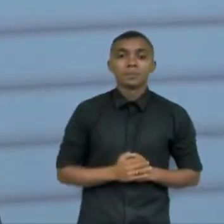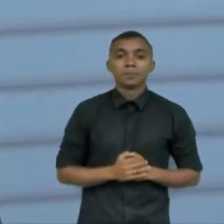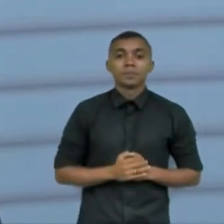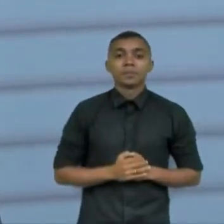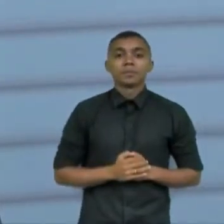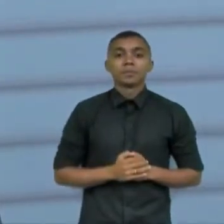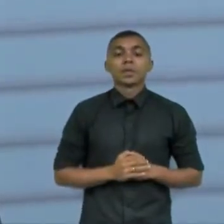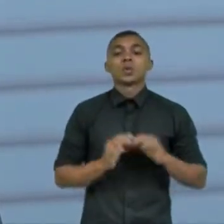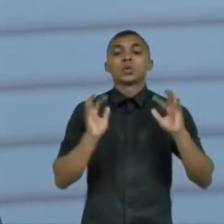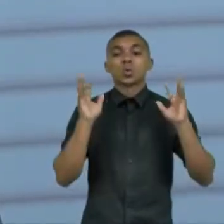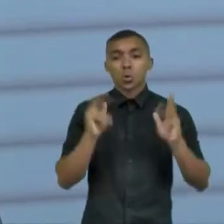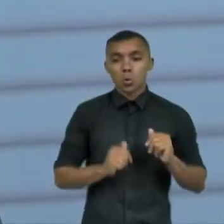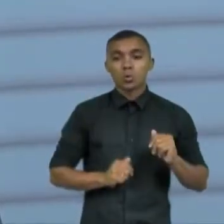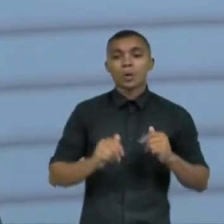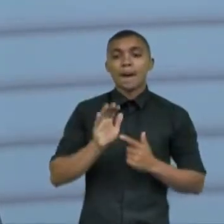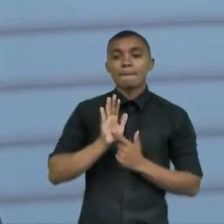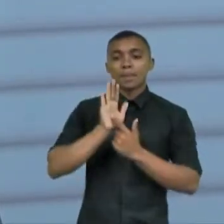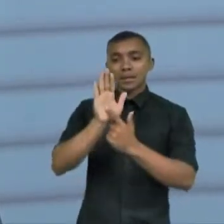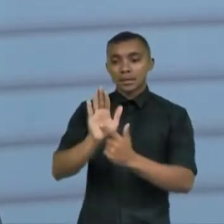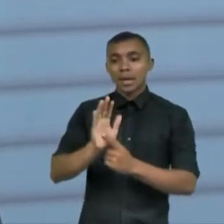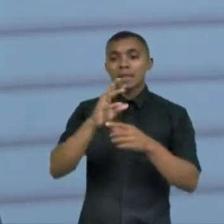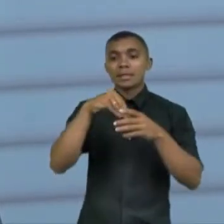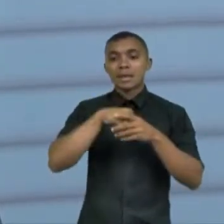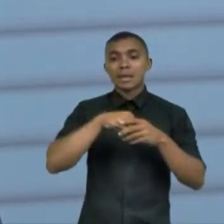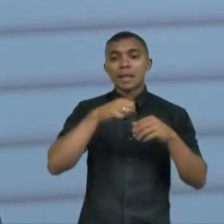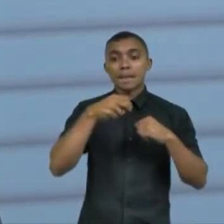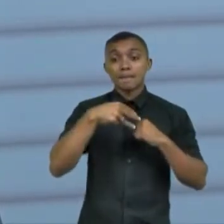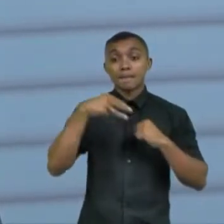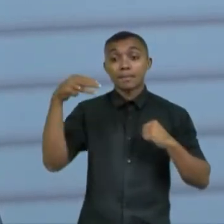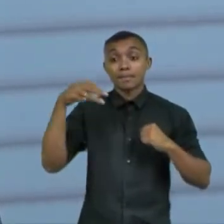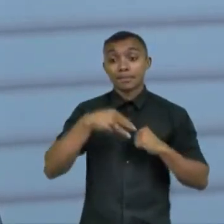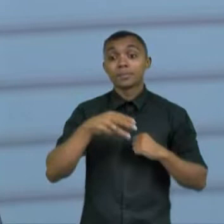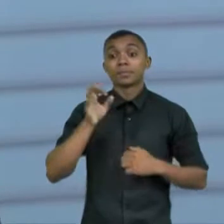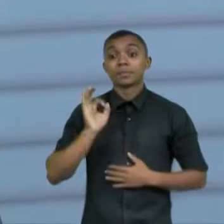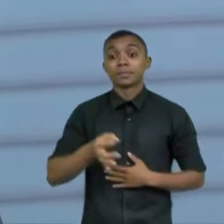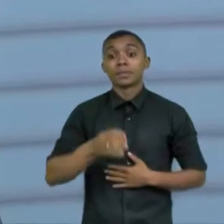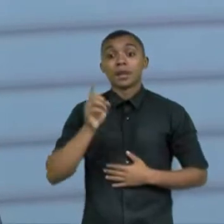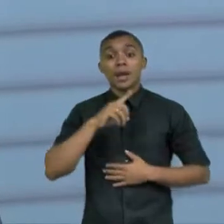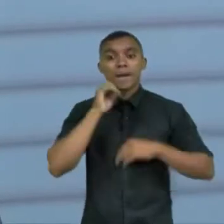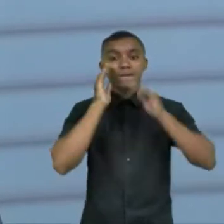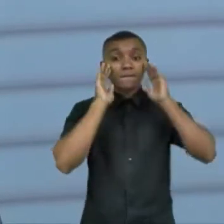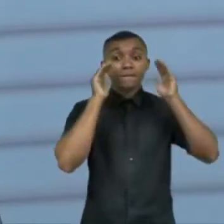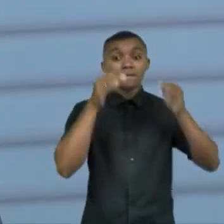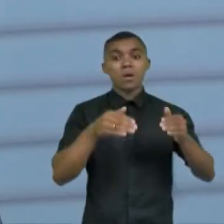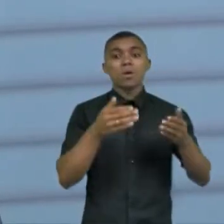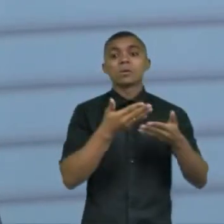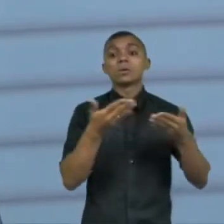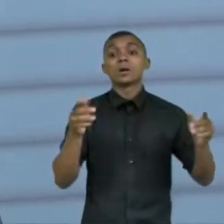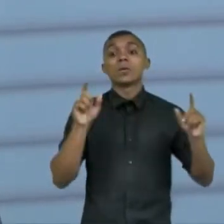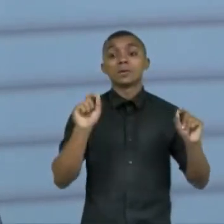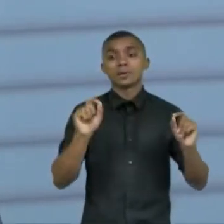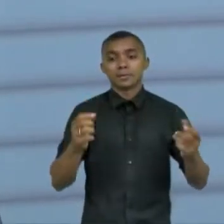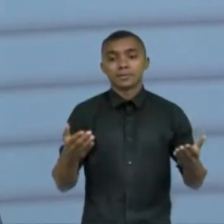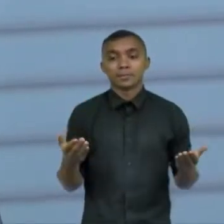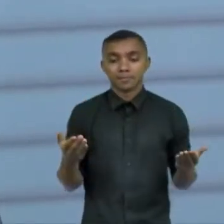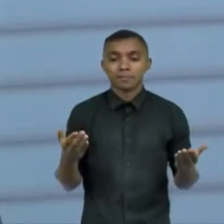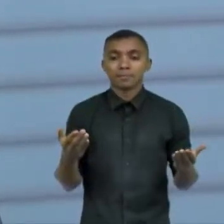apresentava no mestrado eram voltados de fato para alguma